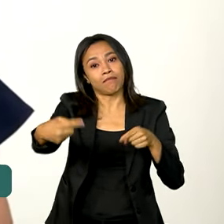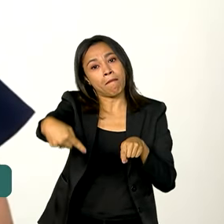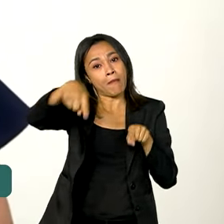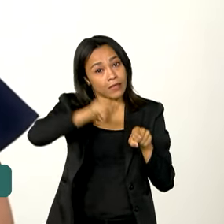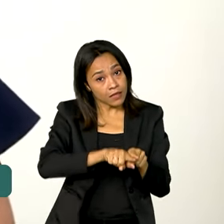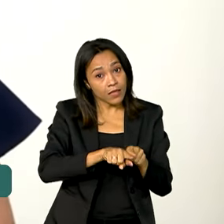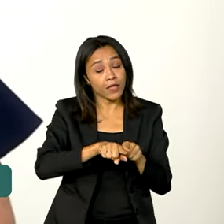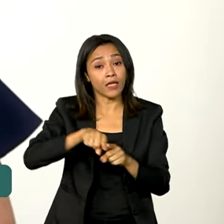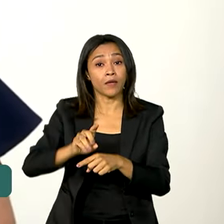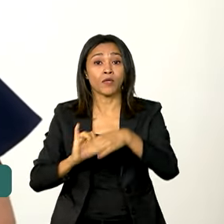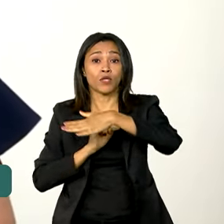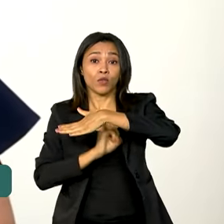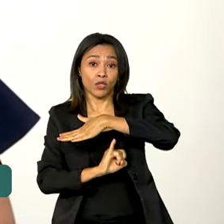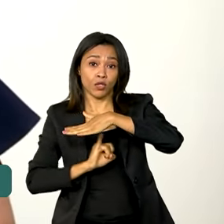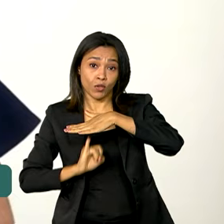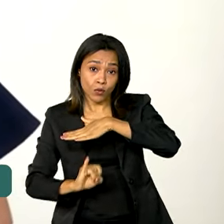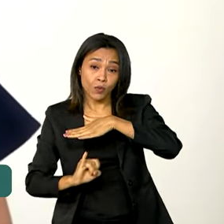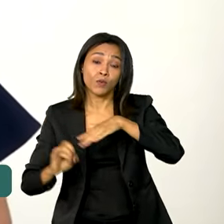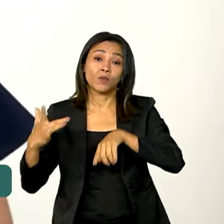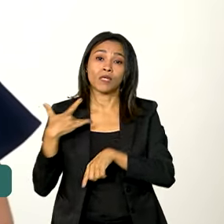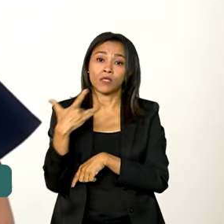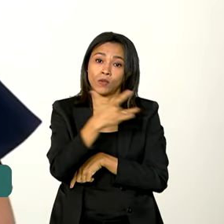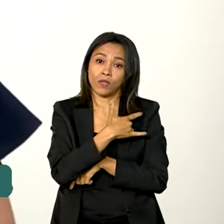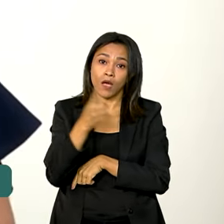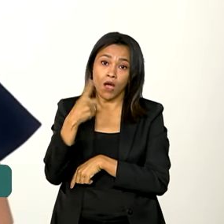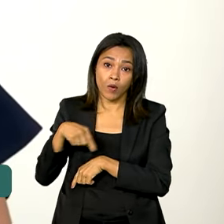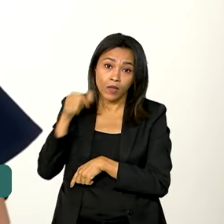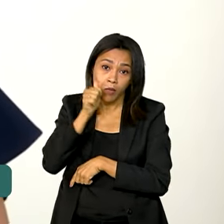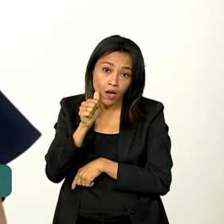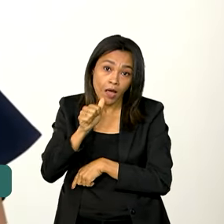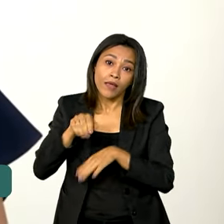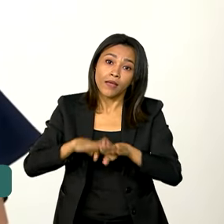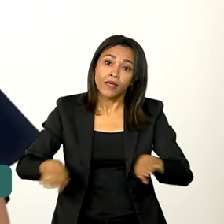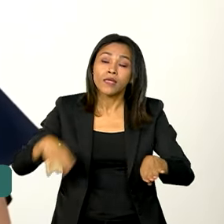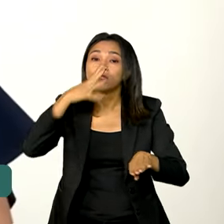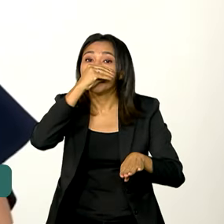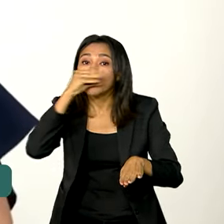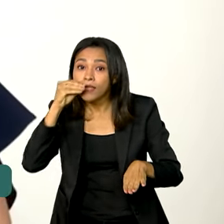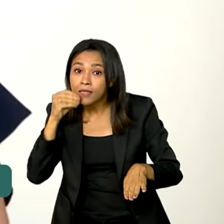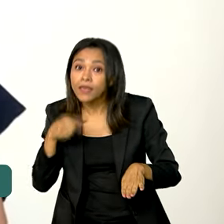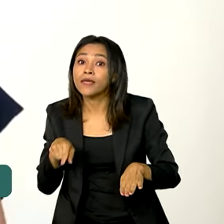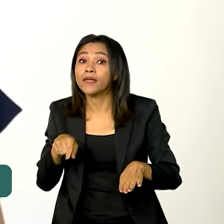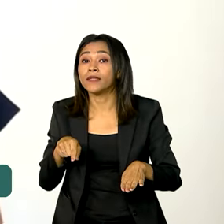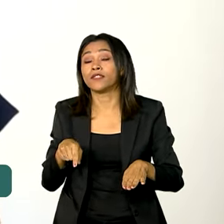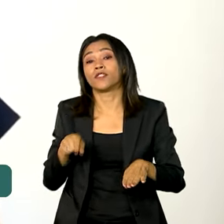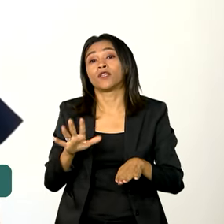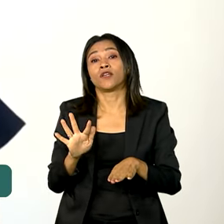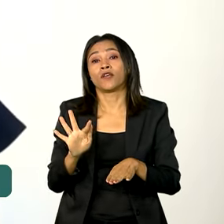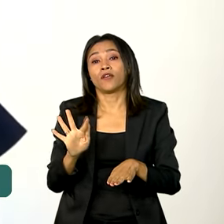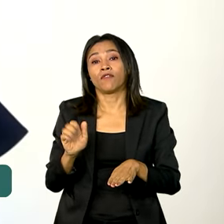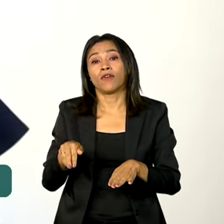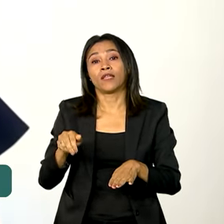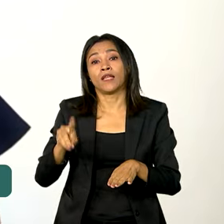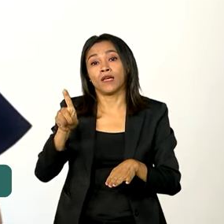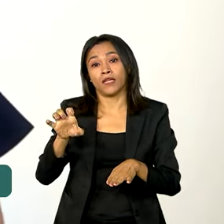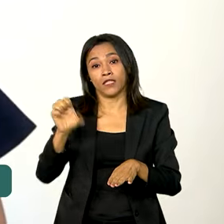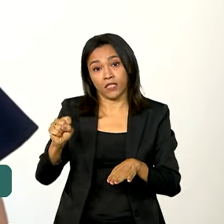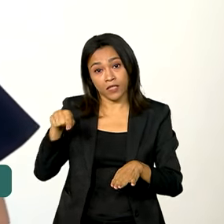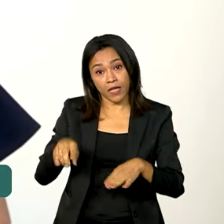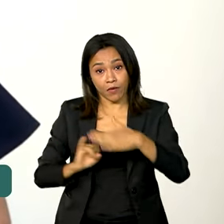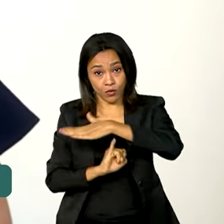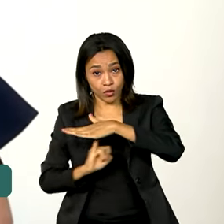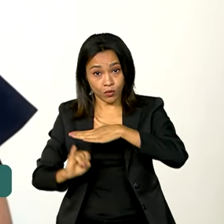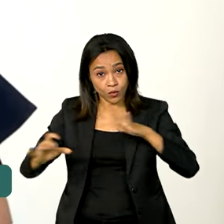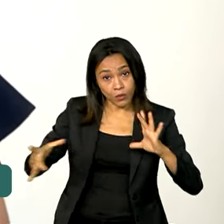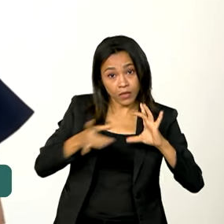do Instituto Nacional de Saúde da Mulher, da Criança e do Adolescente, Fernandes Figueira, Instituto da